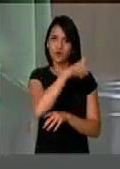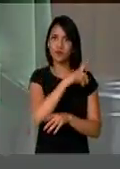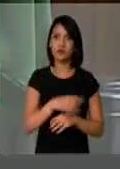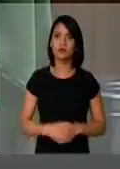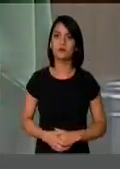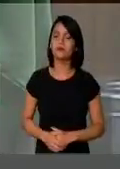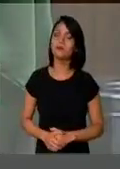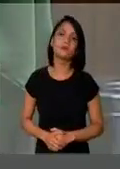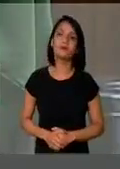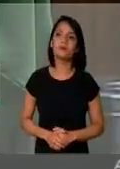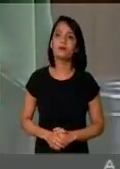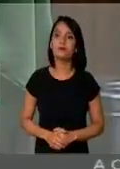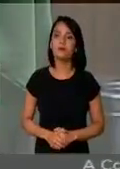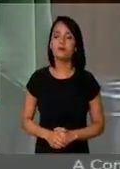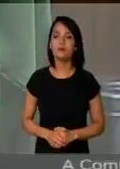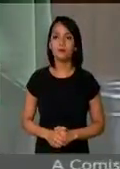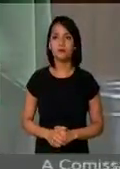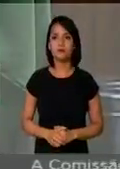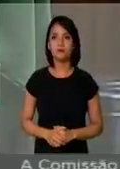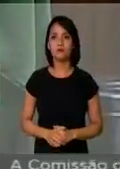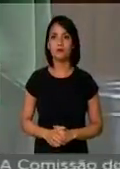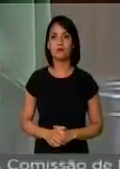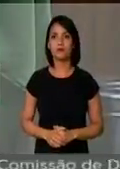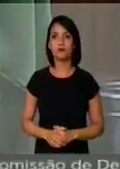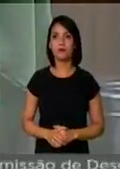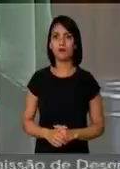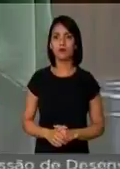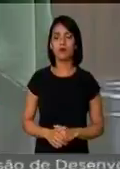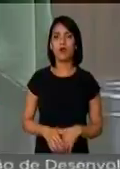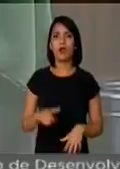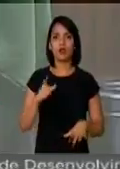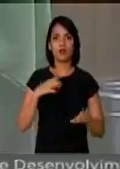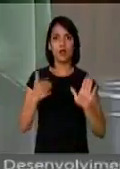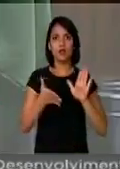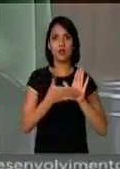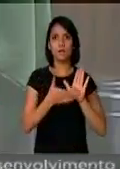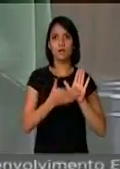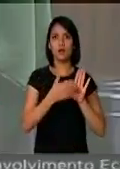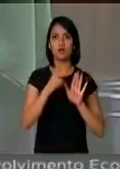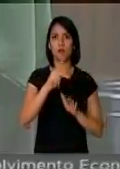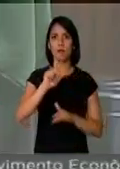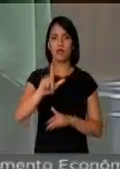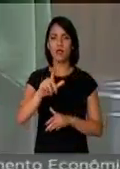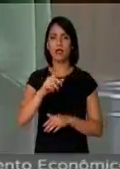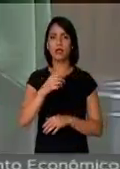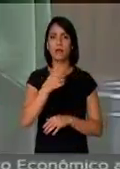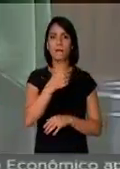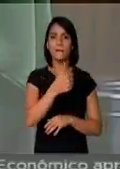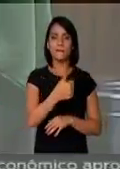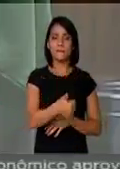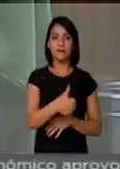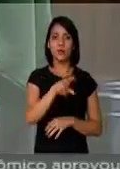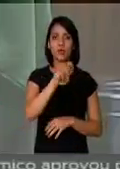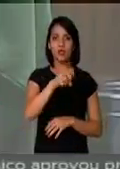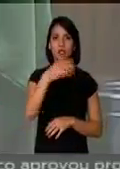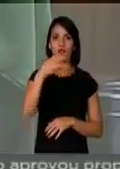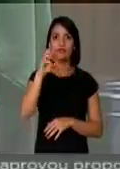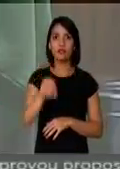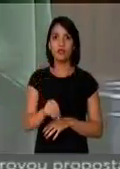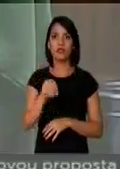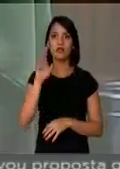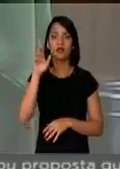Senhor presidente, está na pauta desta casa o PL 1530, que trata do